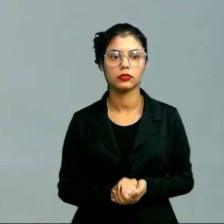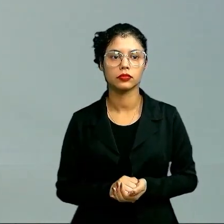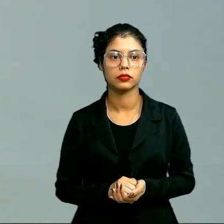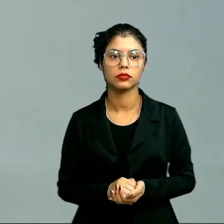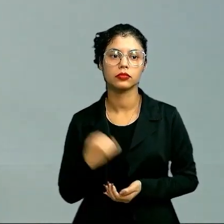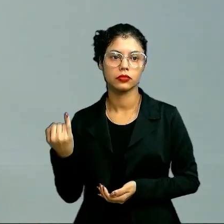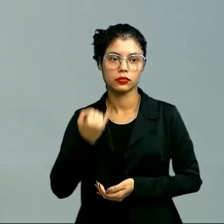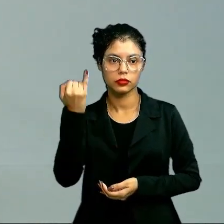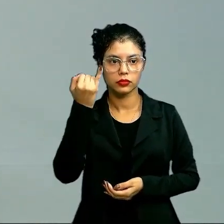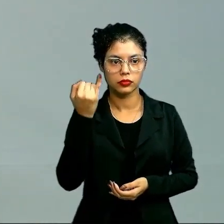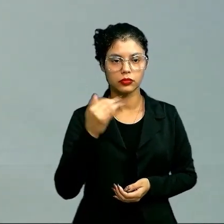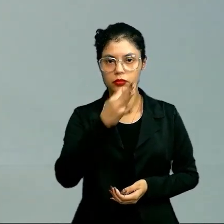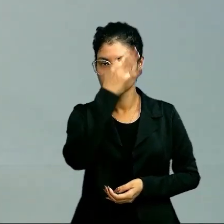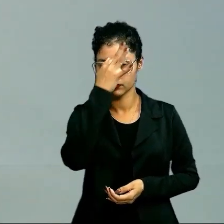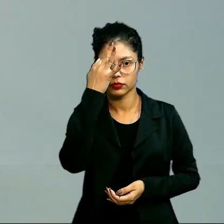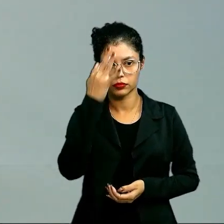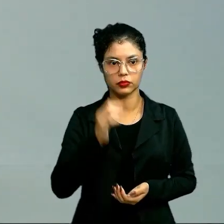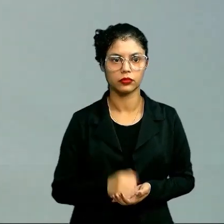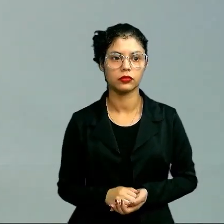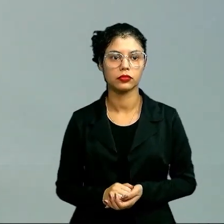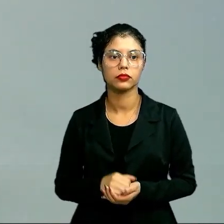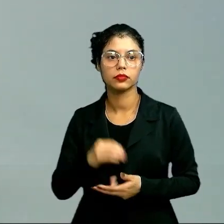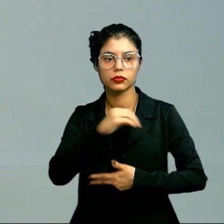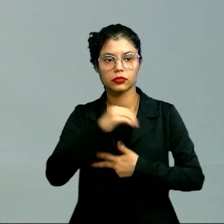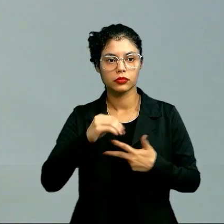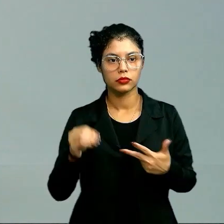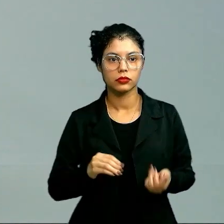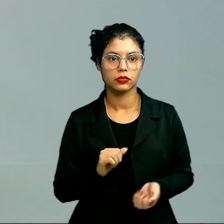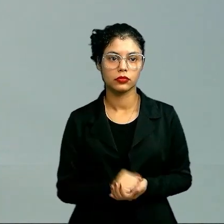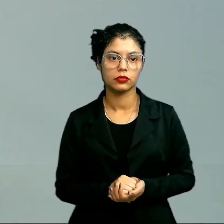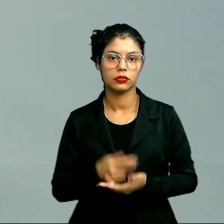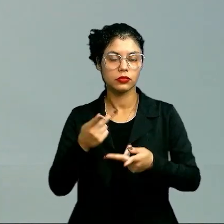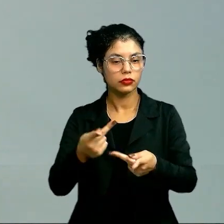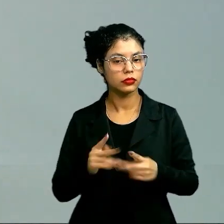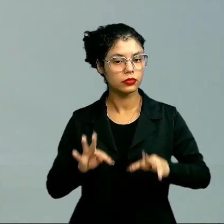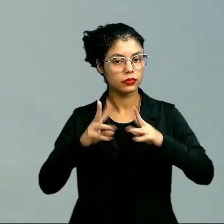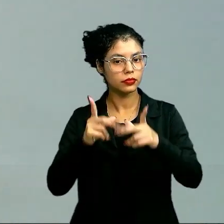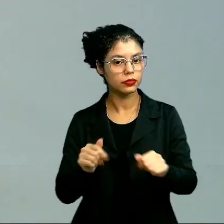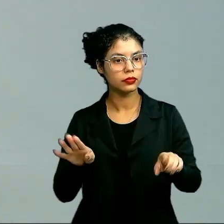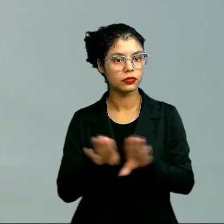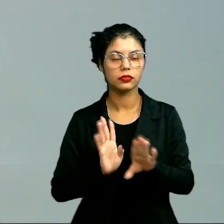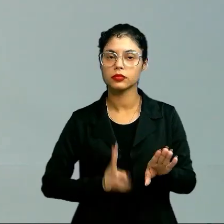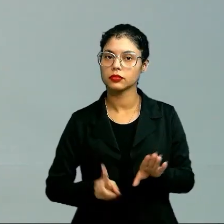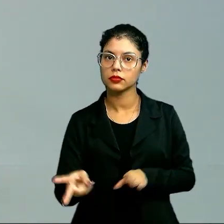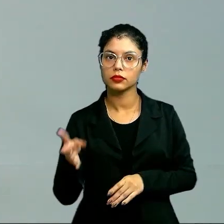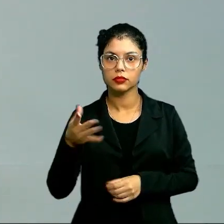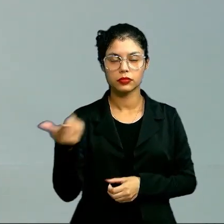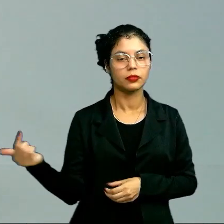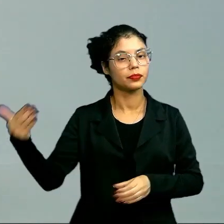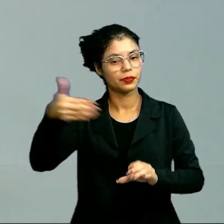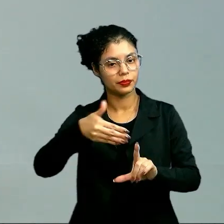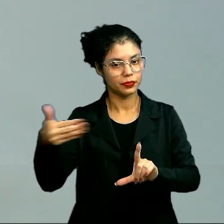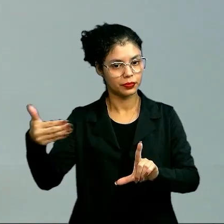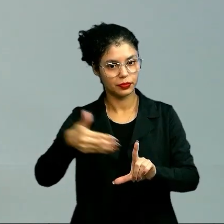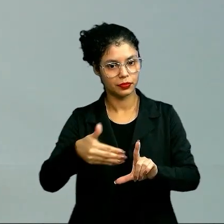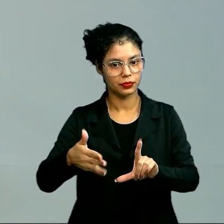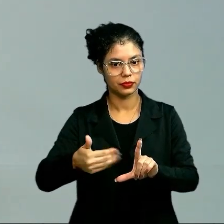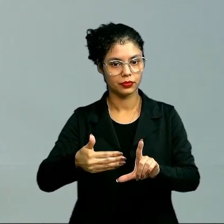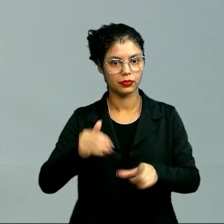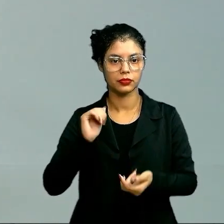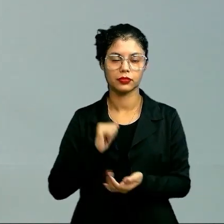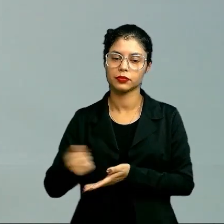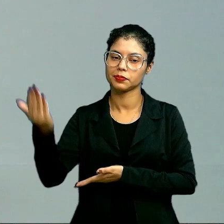vital importância para a filosofia e para o Enem. E convido todos também a continuarem visitando a nossa